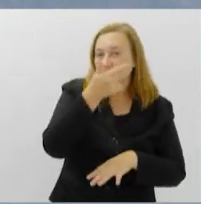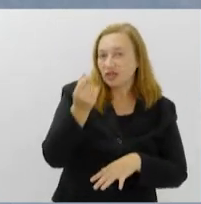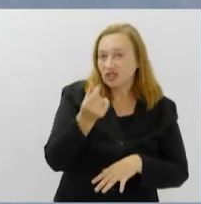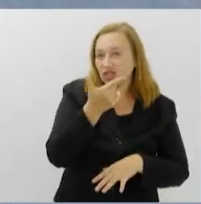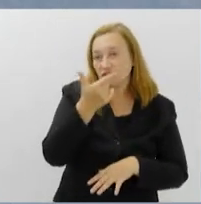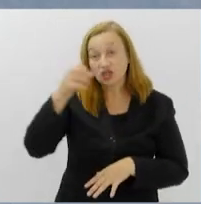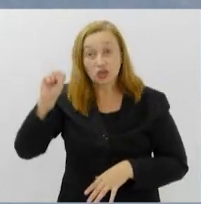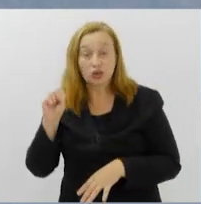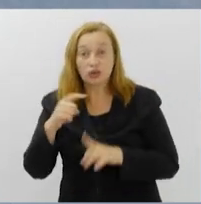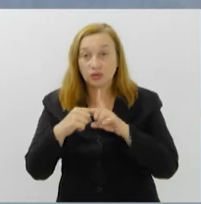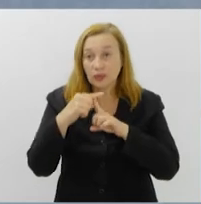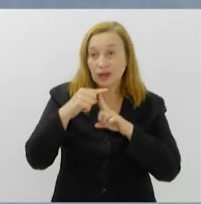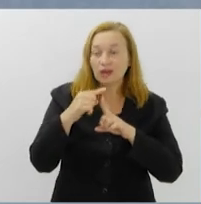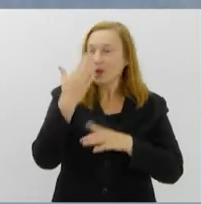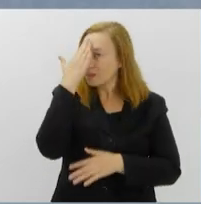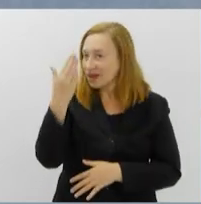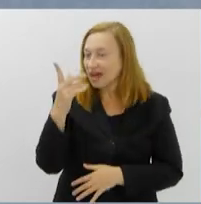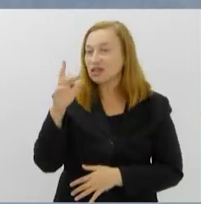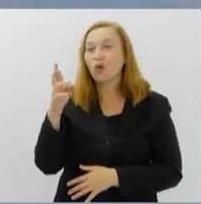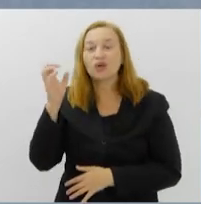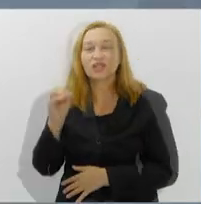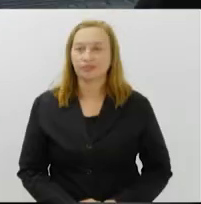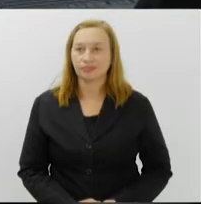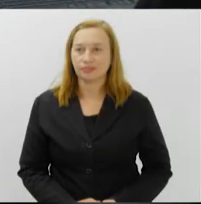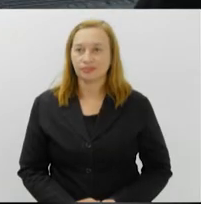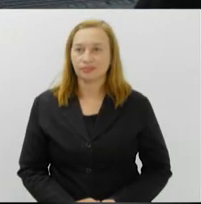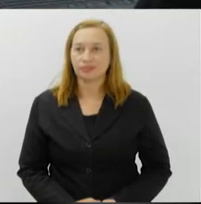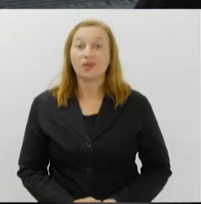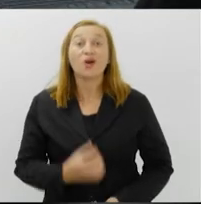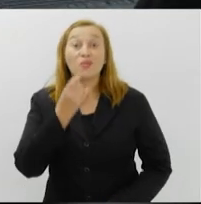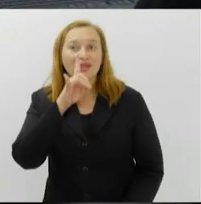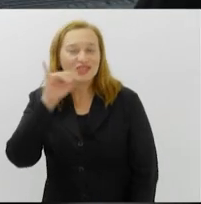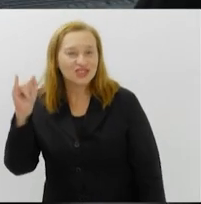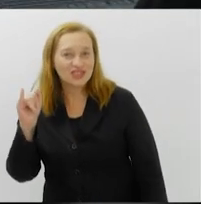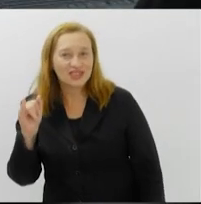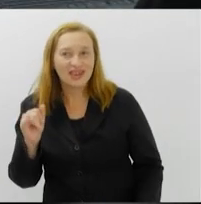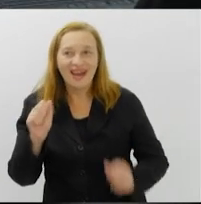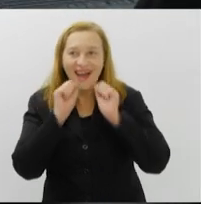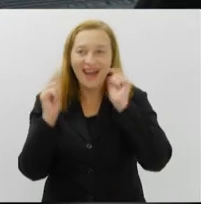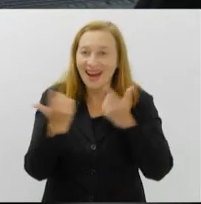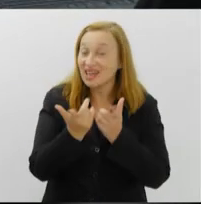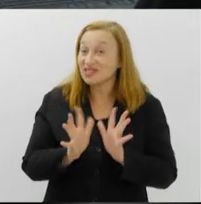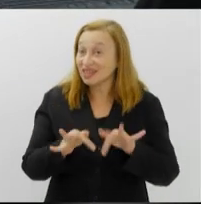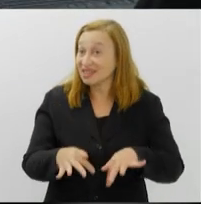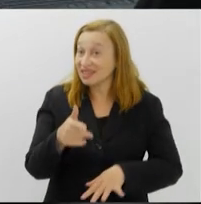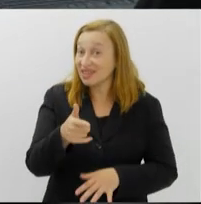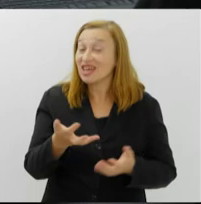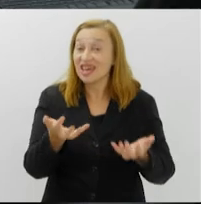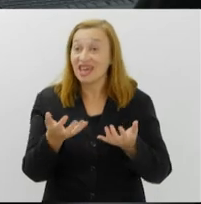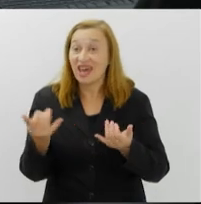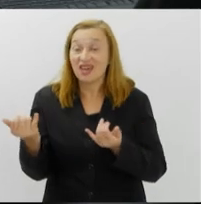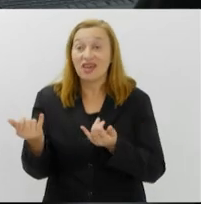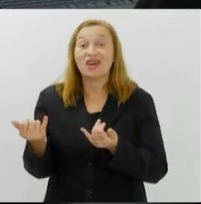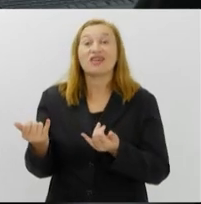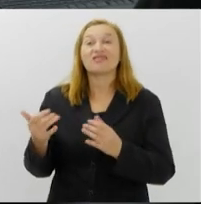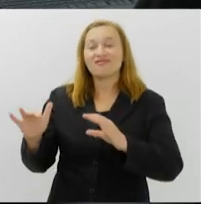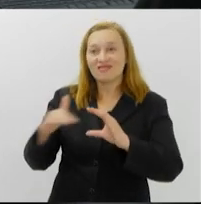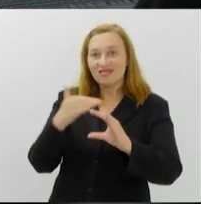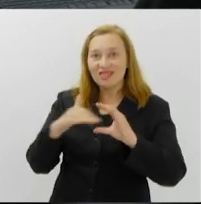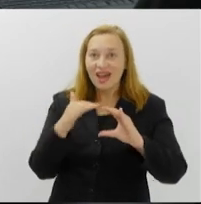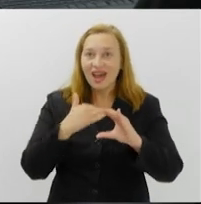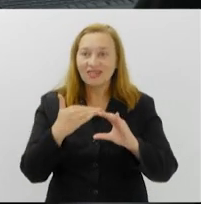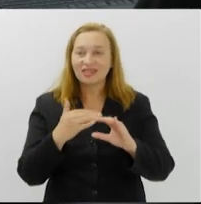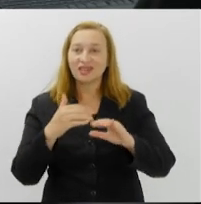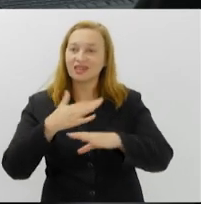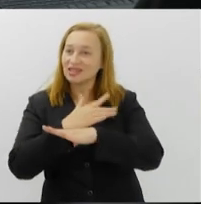graus. Obrigado, Rodrigo Melo, pelas imagens ao vivo. O Bom Dia Alerj termina aqui. Se você quiser enviar sugestões ou vídeos aí da sua cidade, é só